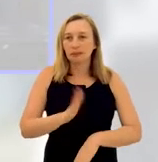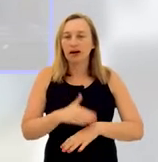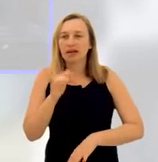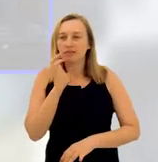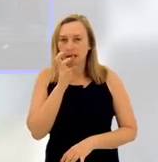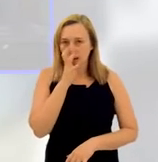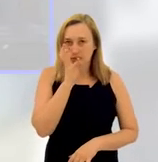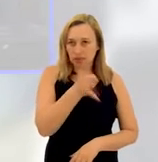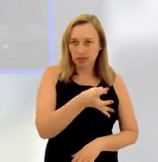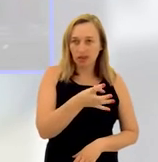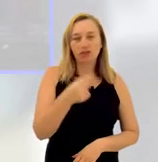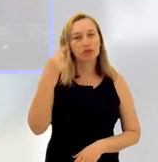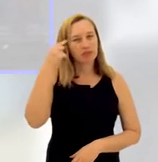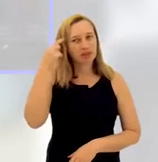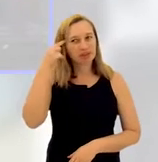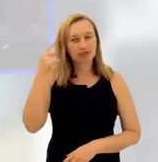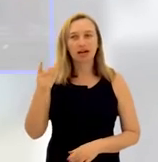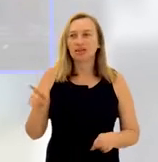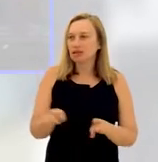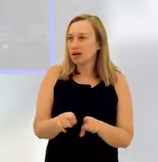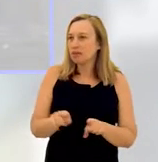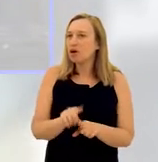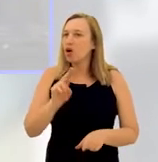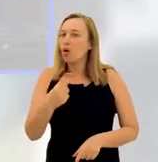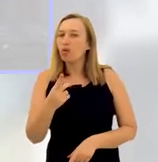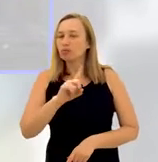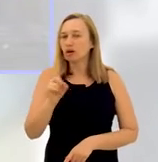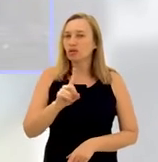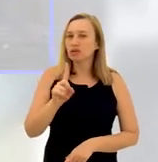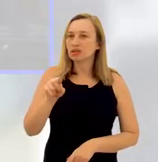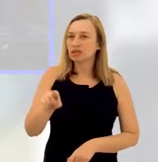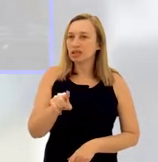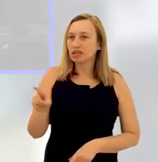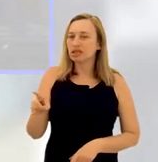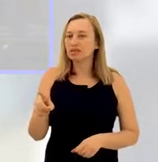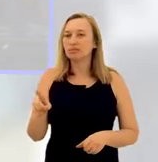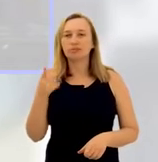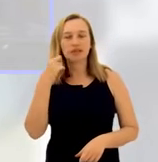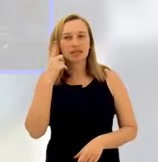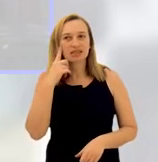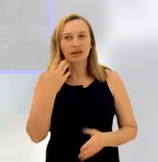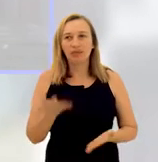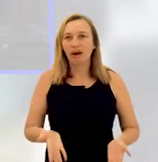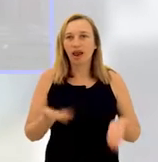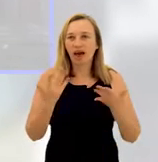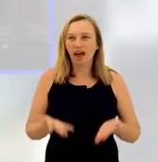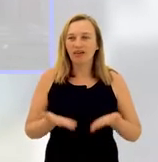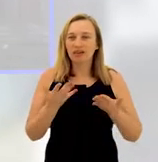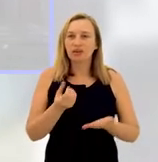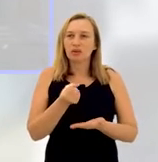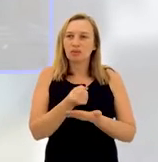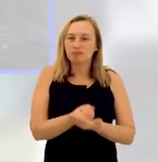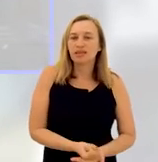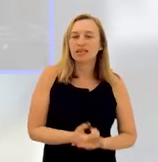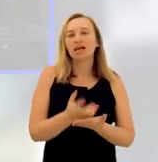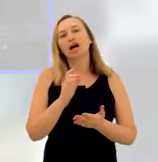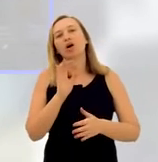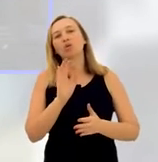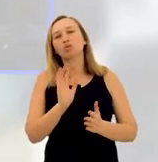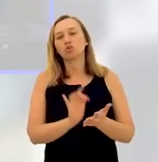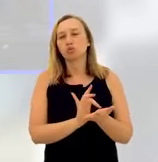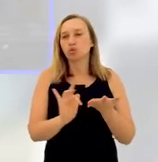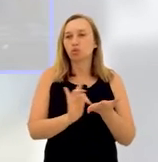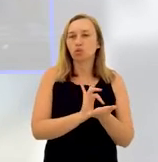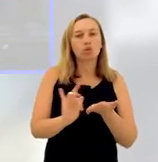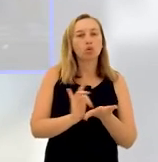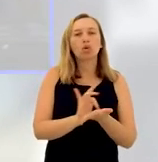segurança para fazer a denúncia. Foi pensado por essa forma também ou não? Vocês pensaram pela leveza do, para realmente não pesar o